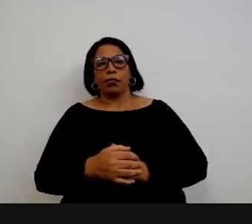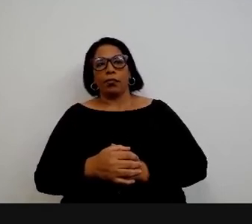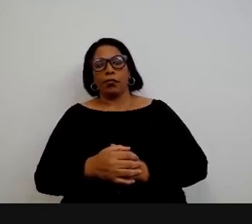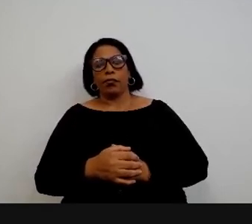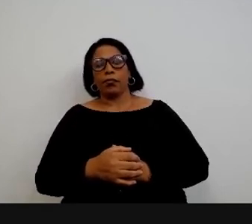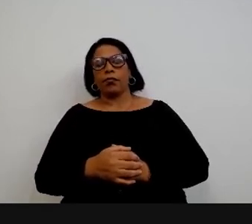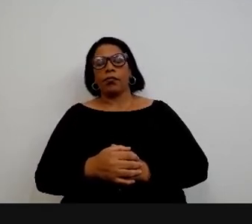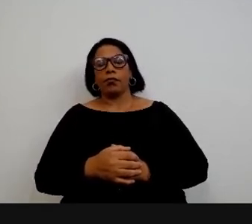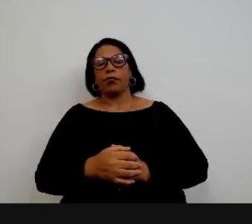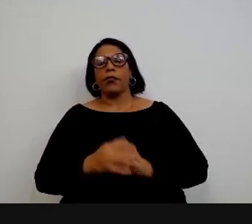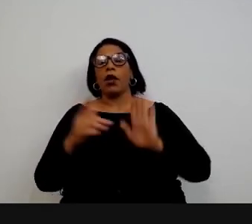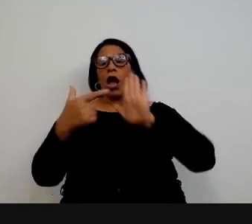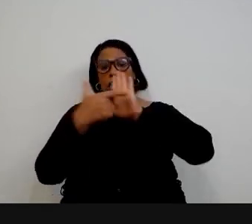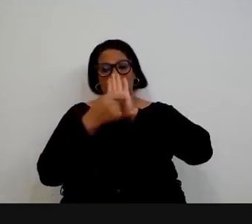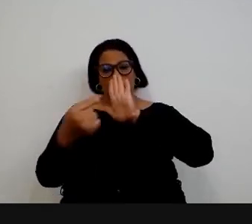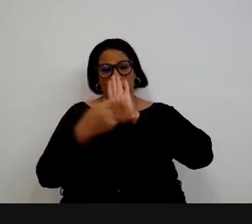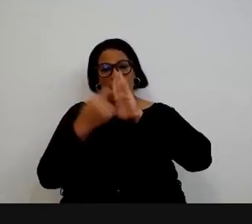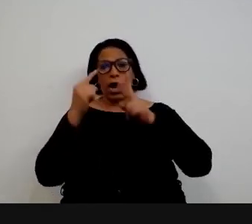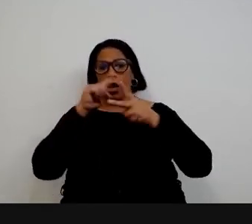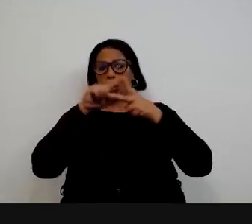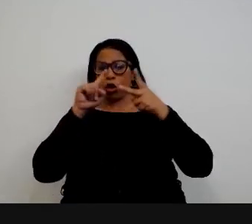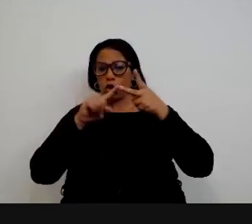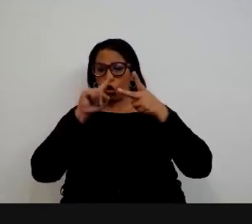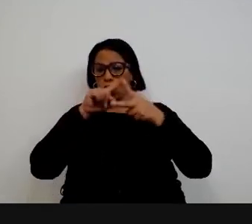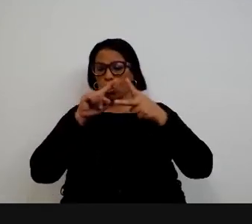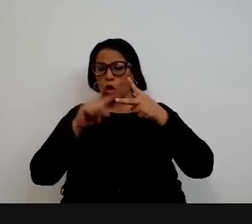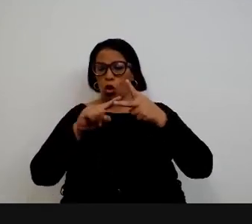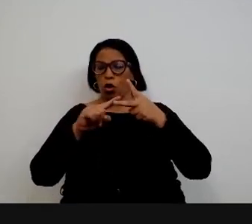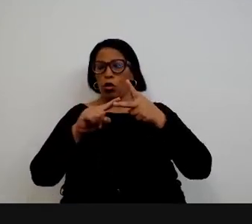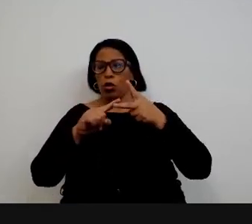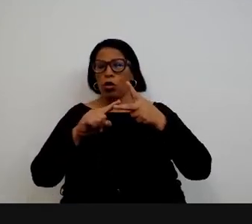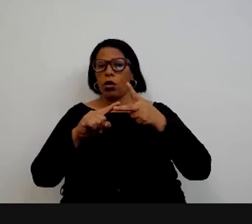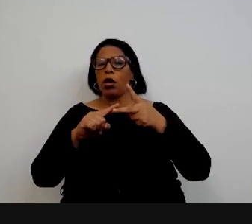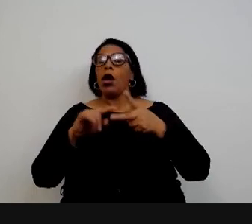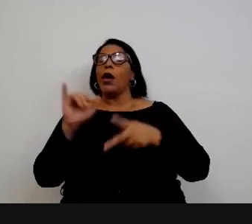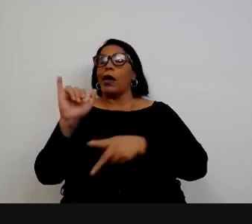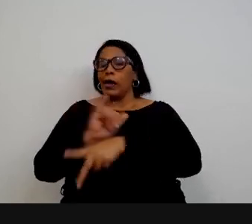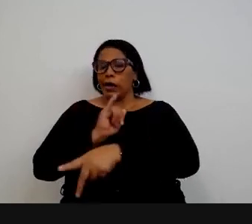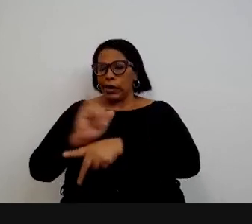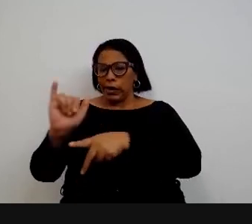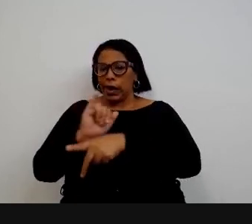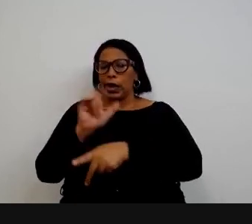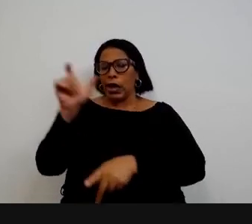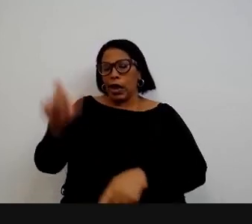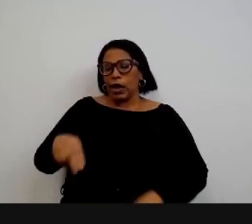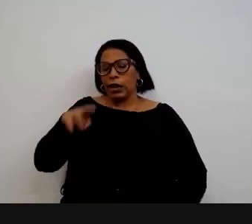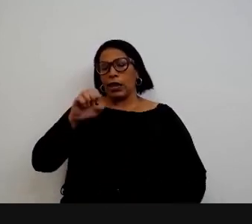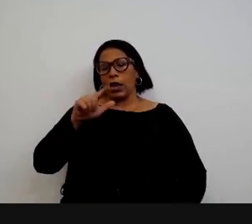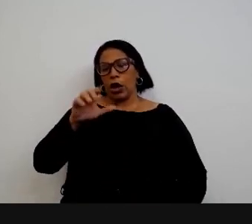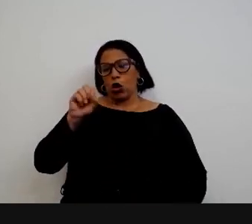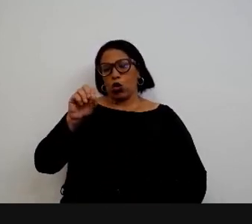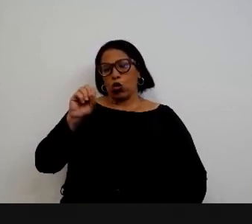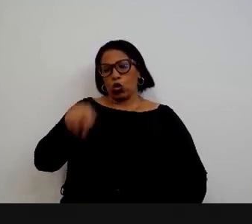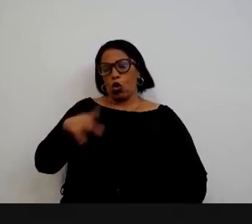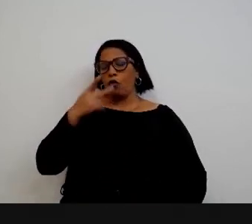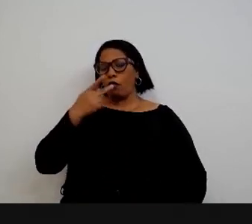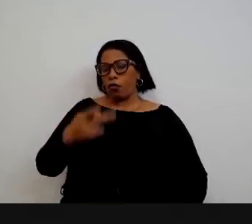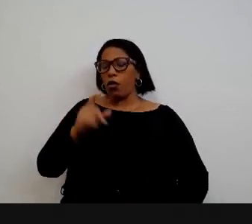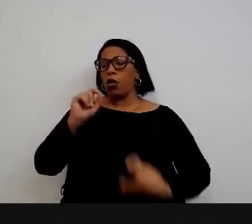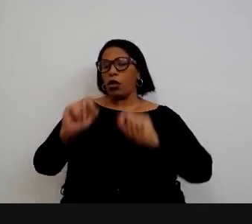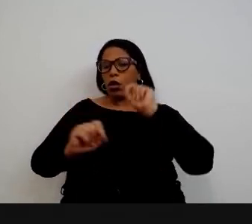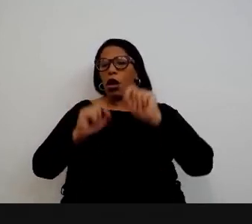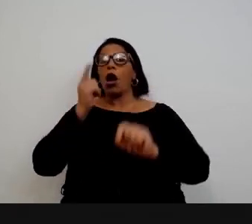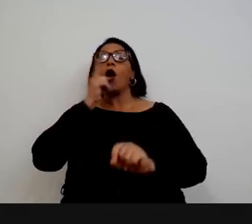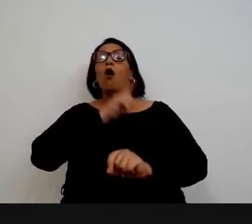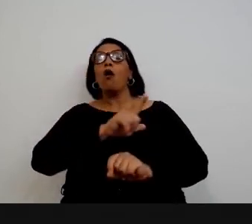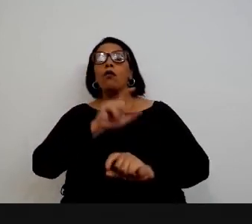eu vou destacar dois pontos um que é essa parte estratégica mesmo que o Nelson comentou que